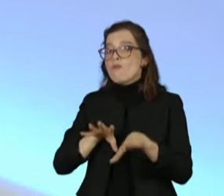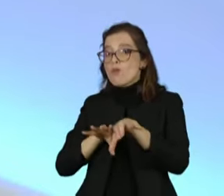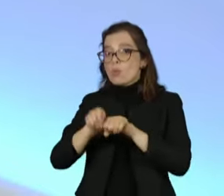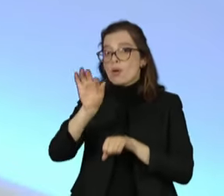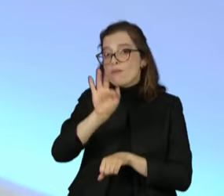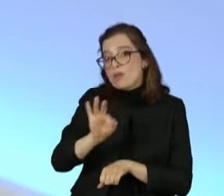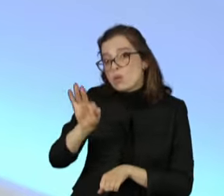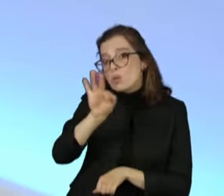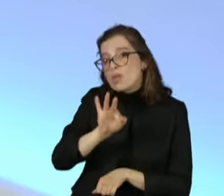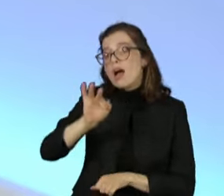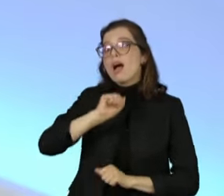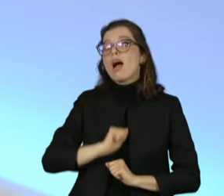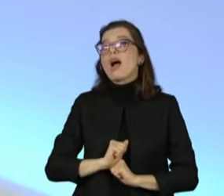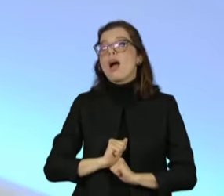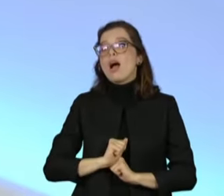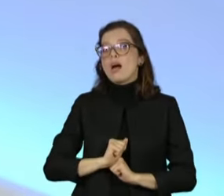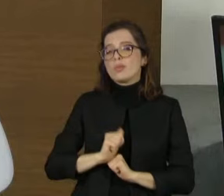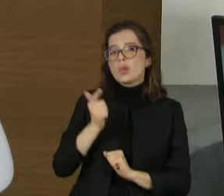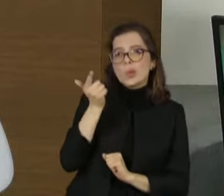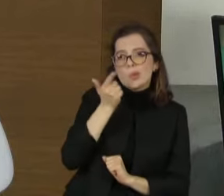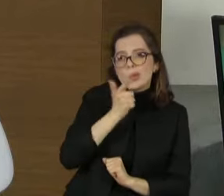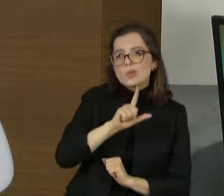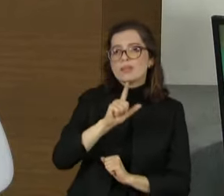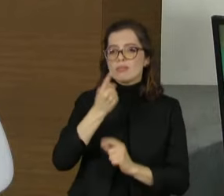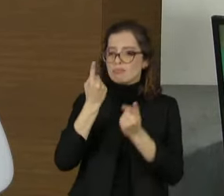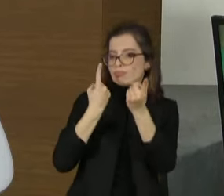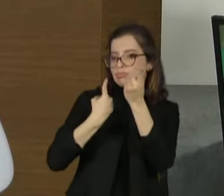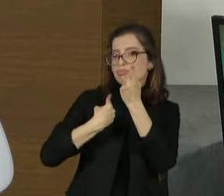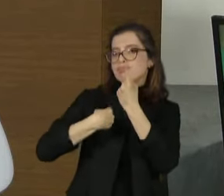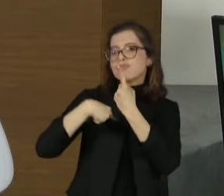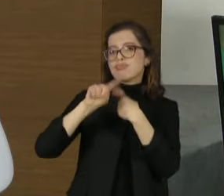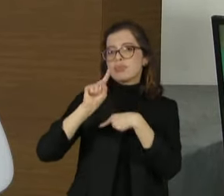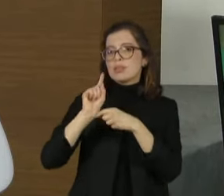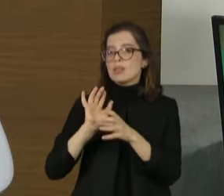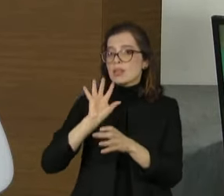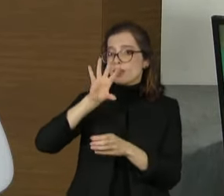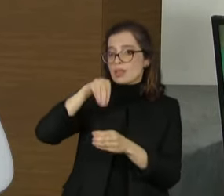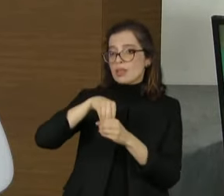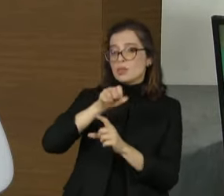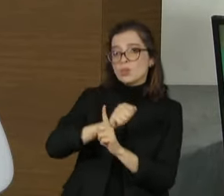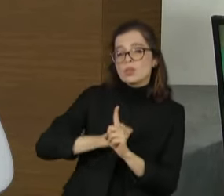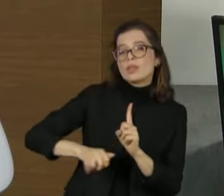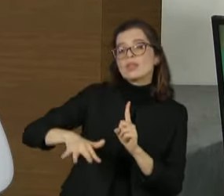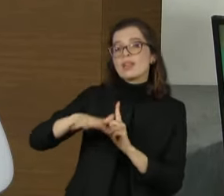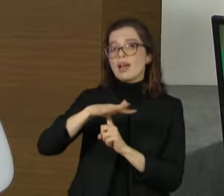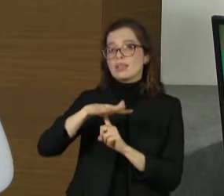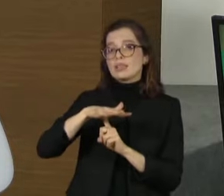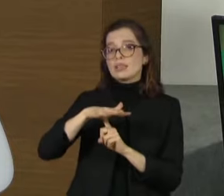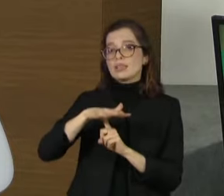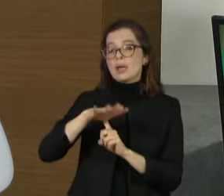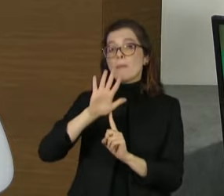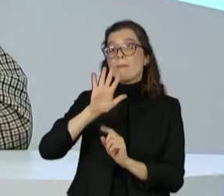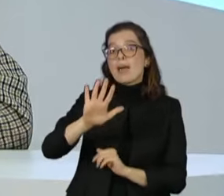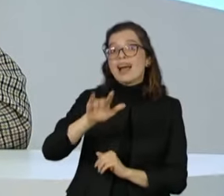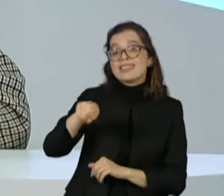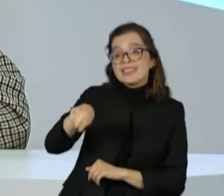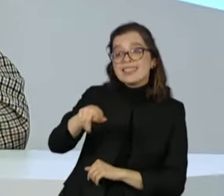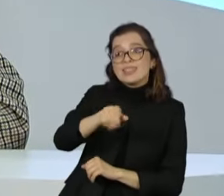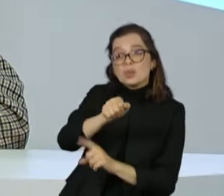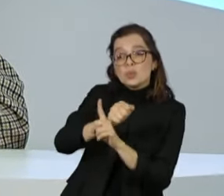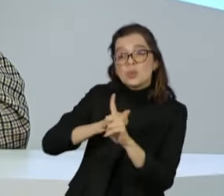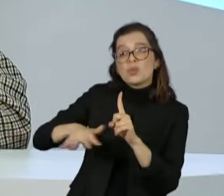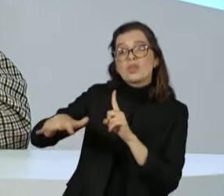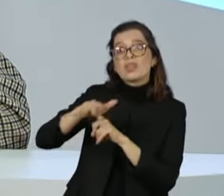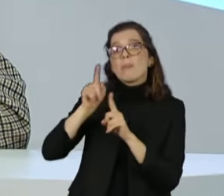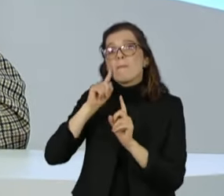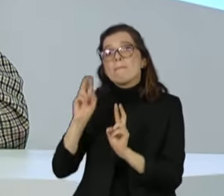etc., de estar num lugar realmente privilegiado da sociedade. E o eleitor, em geral, vai em busca de um espelho mesmo e, por isso, vem quem se comunica melhor com ele. Quem